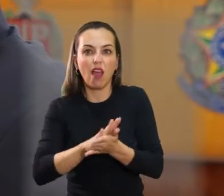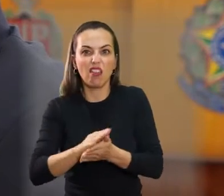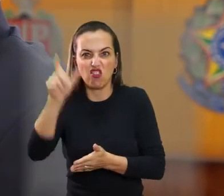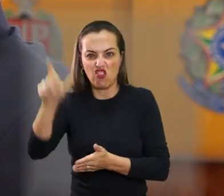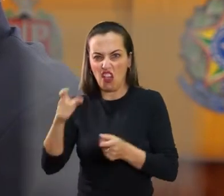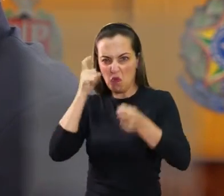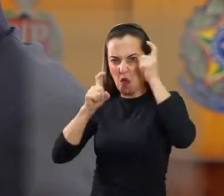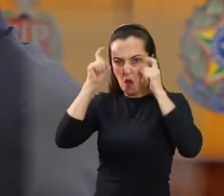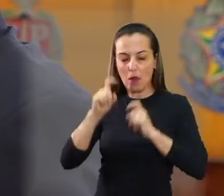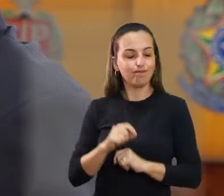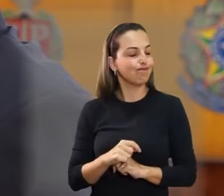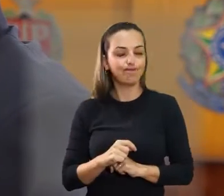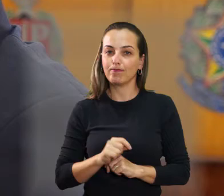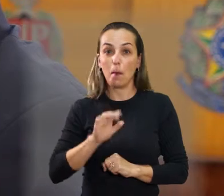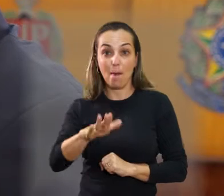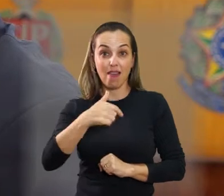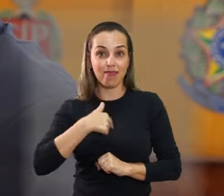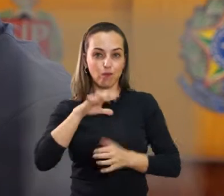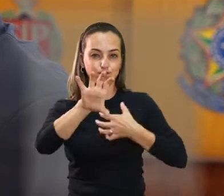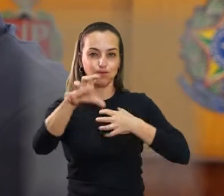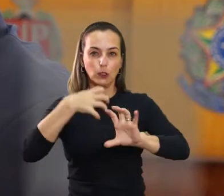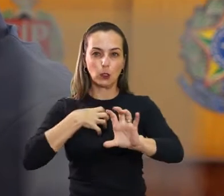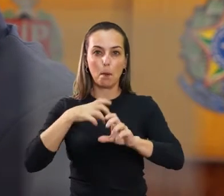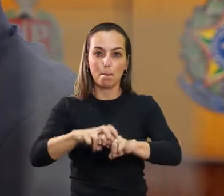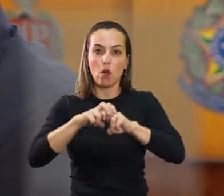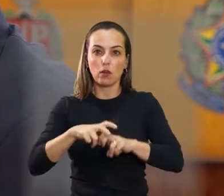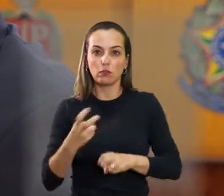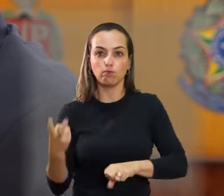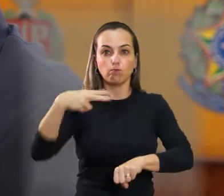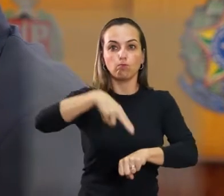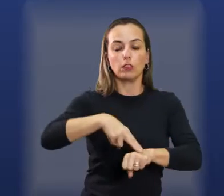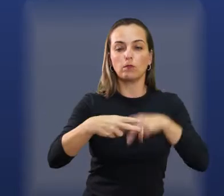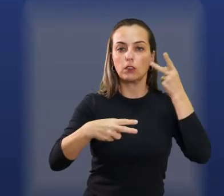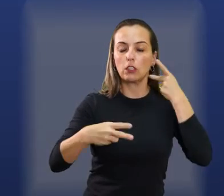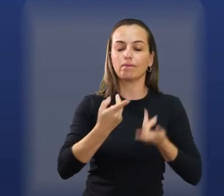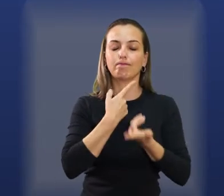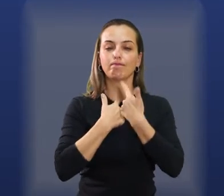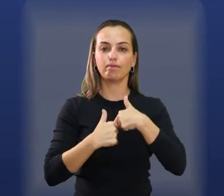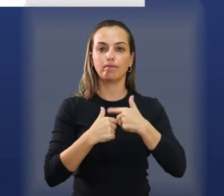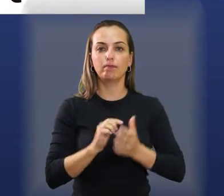isso não importa para ninguém, mas importa para mim, foi o que me trouxe aqui.